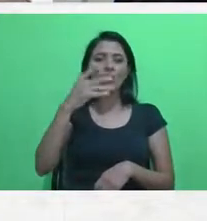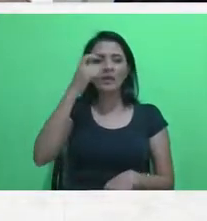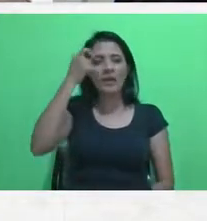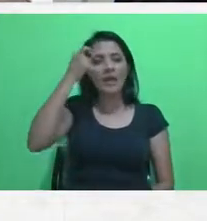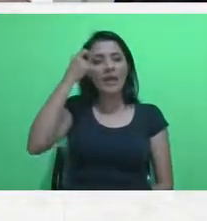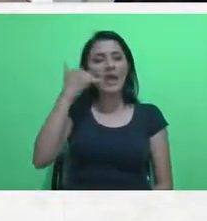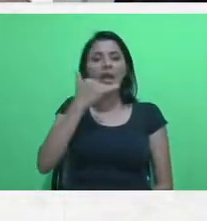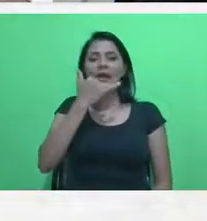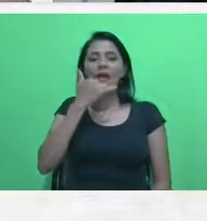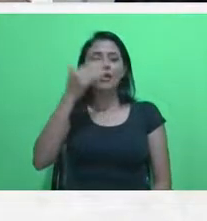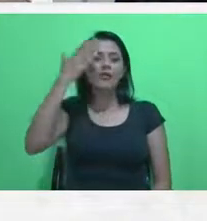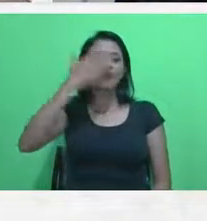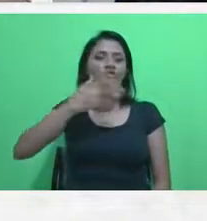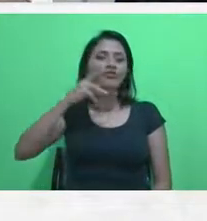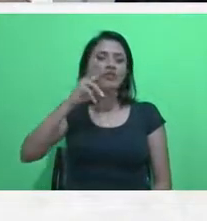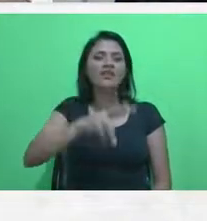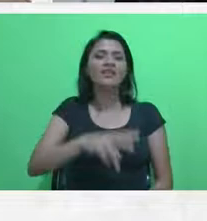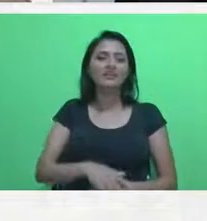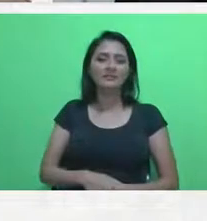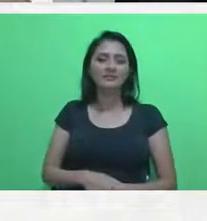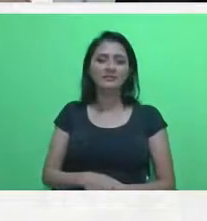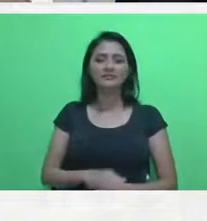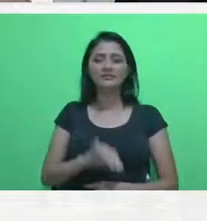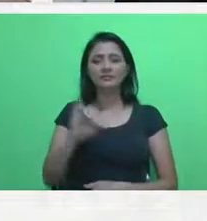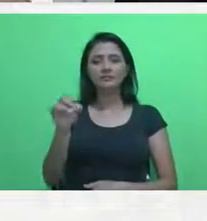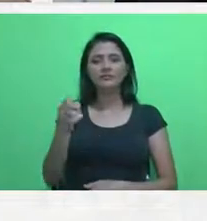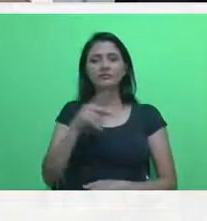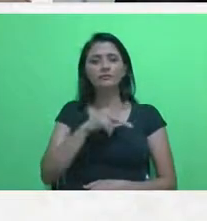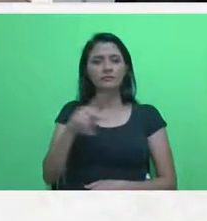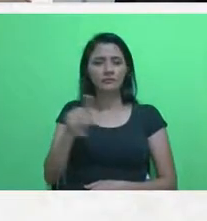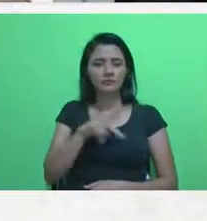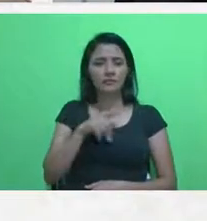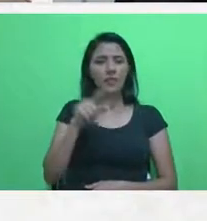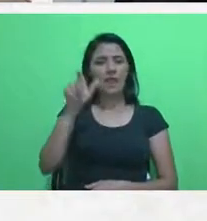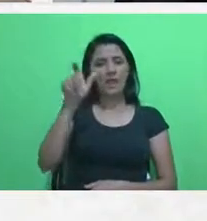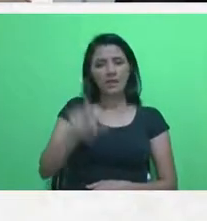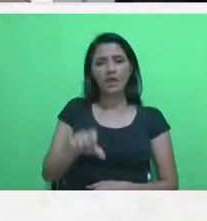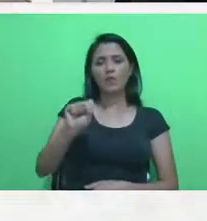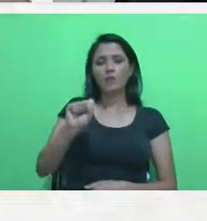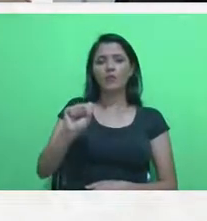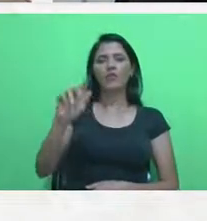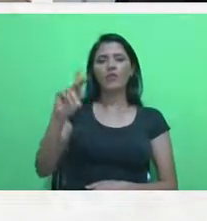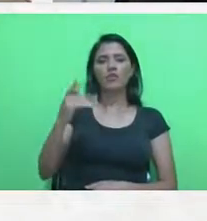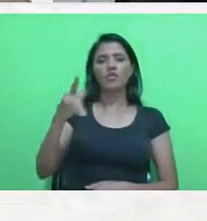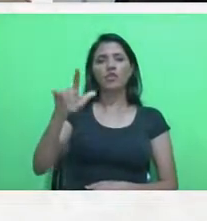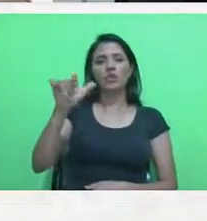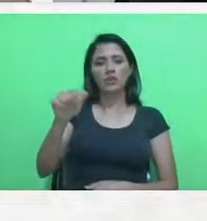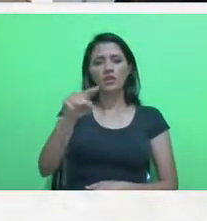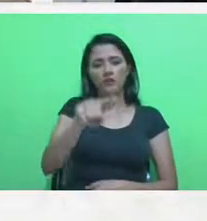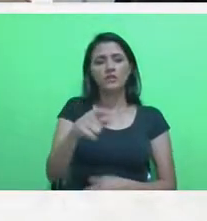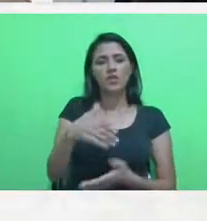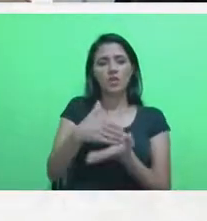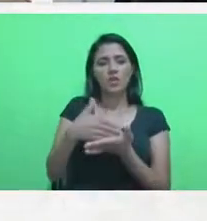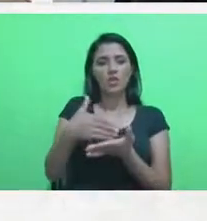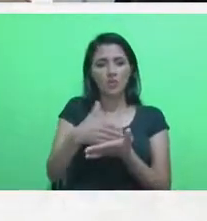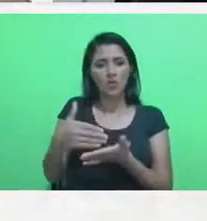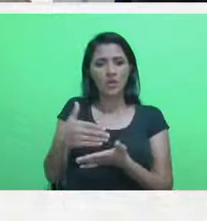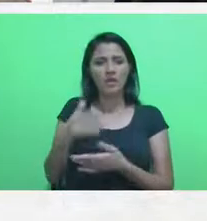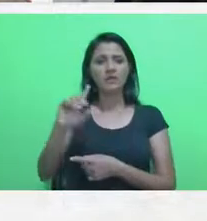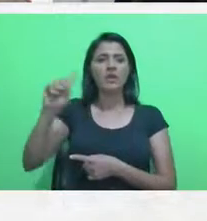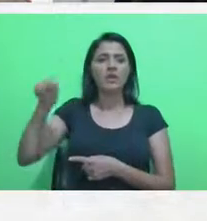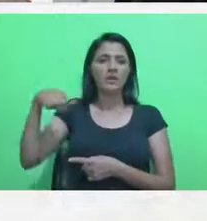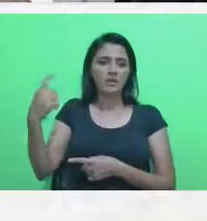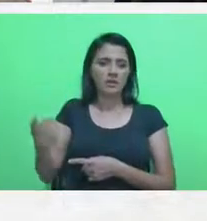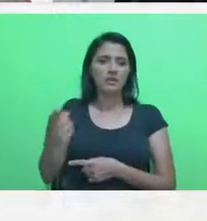ficar com a professora. Sheila, então você começa, porque eu peço por causa do meu sistema que está dando umas falhas